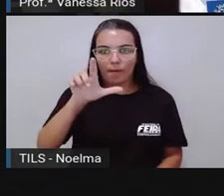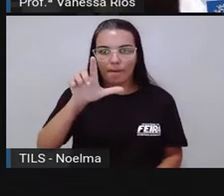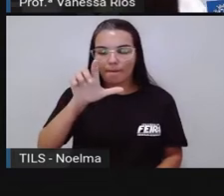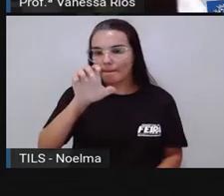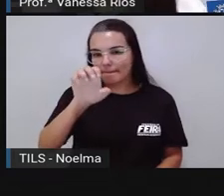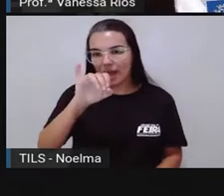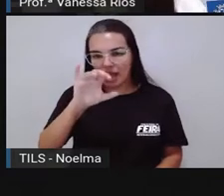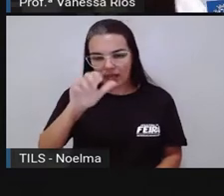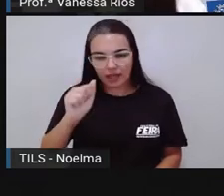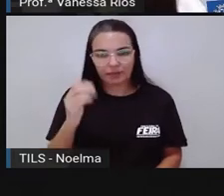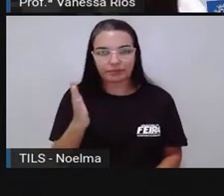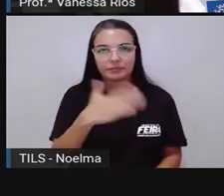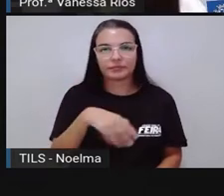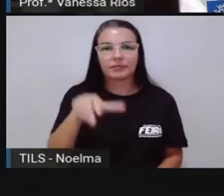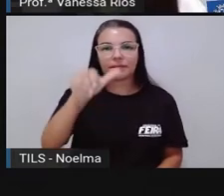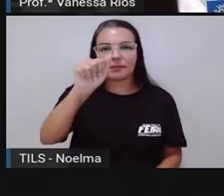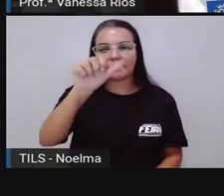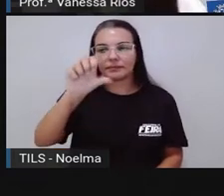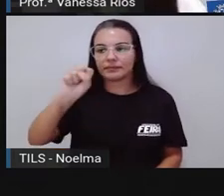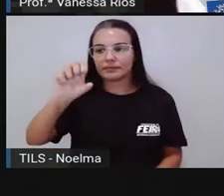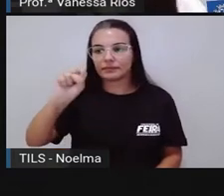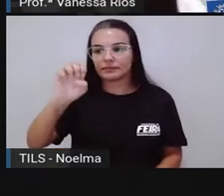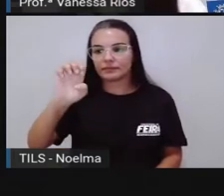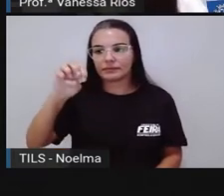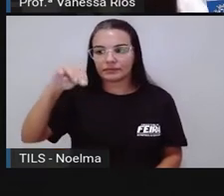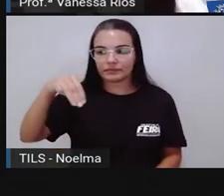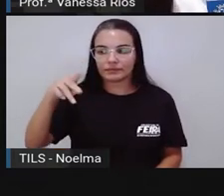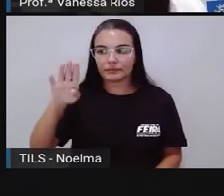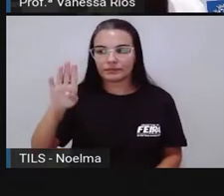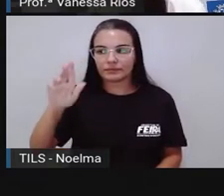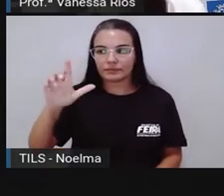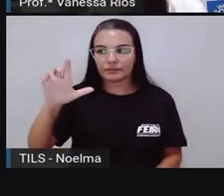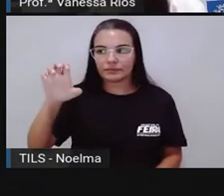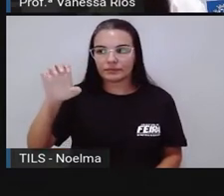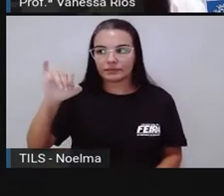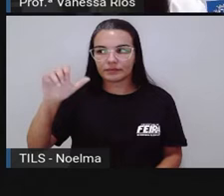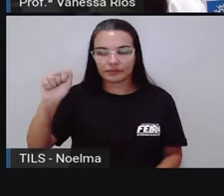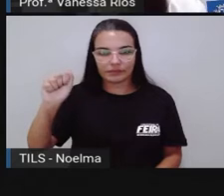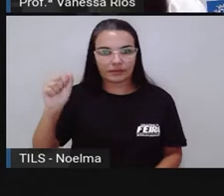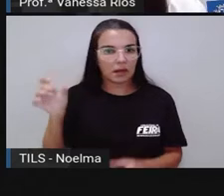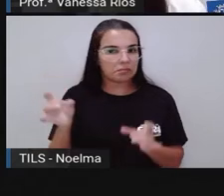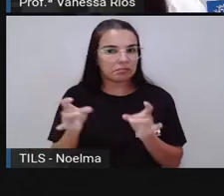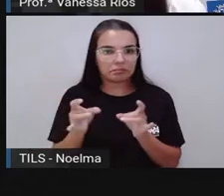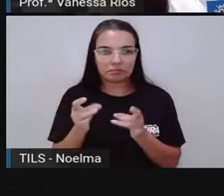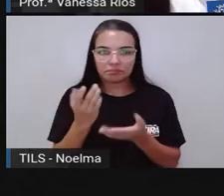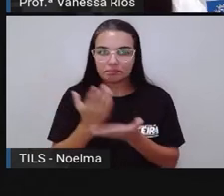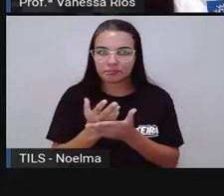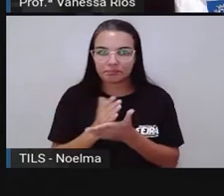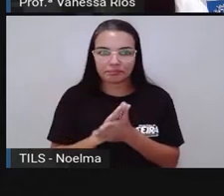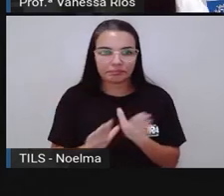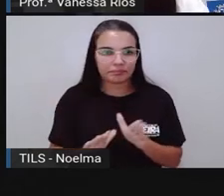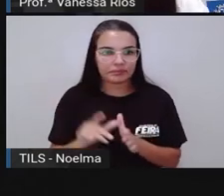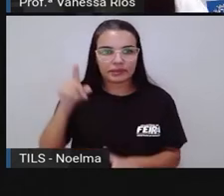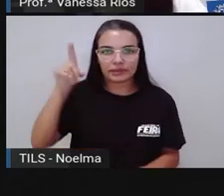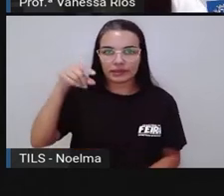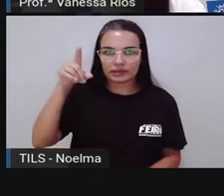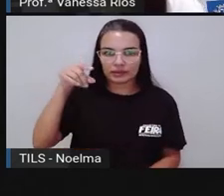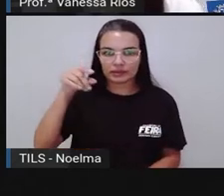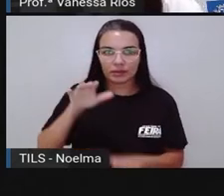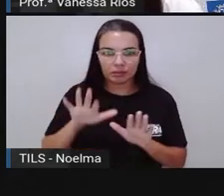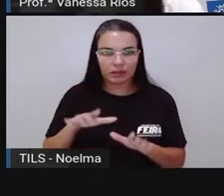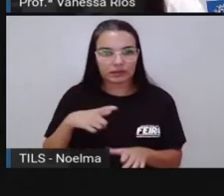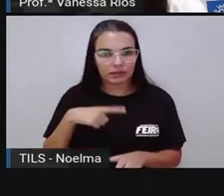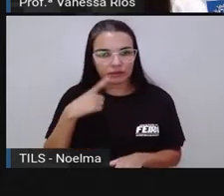aí o acento agudo que tinham antes na letra E. Entretanto, nas oxítonas, o acento agudo existe.